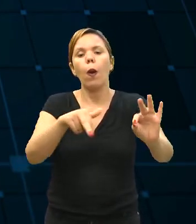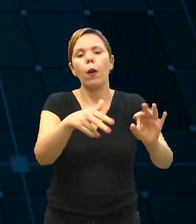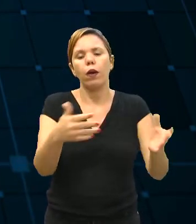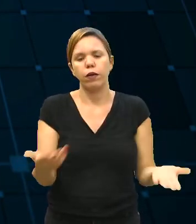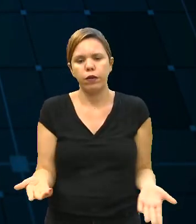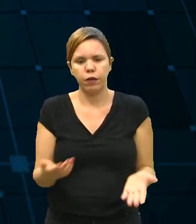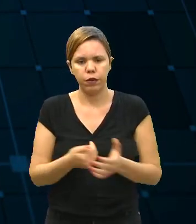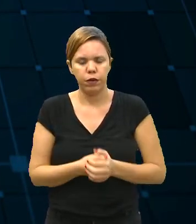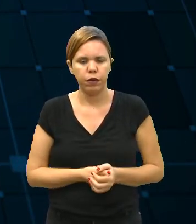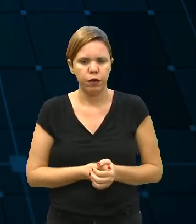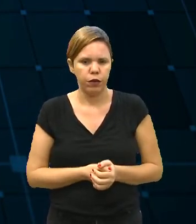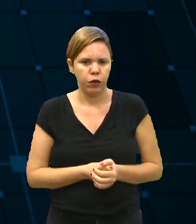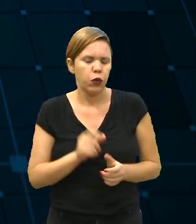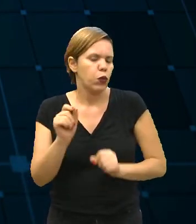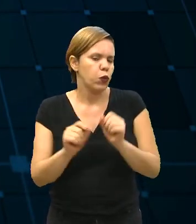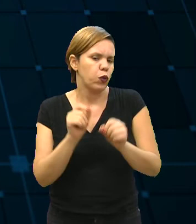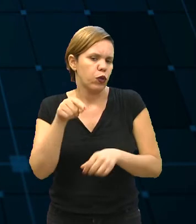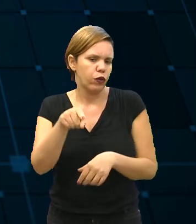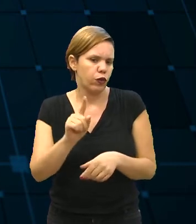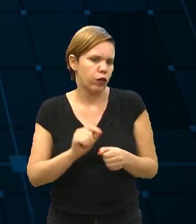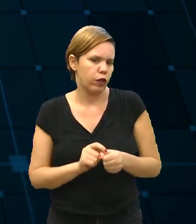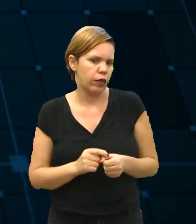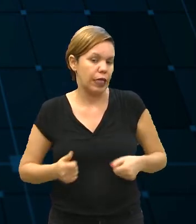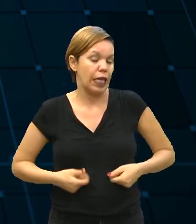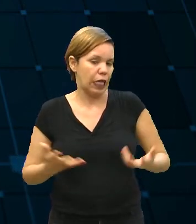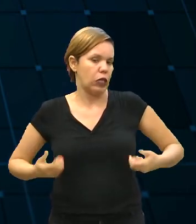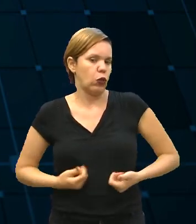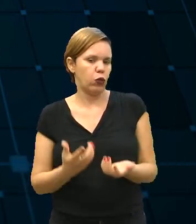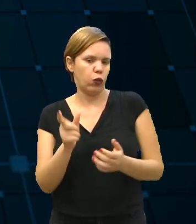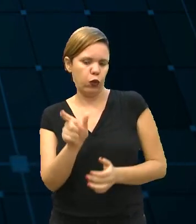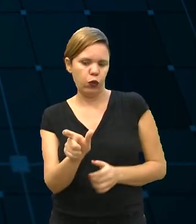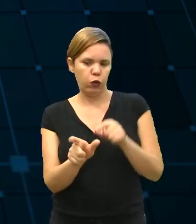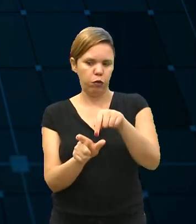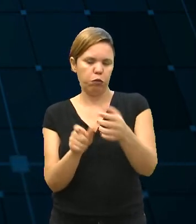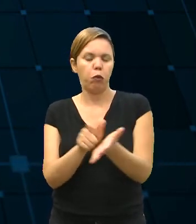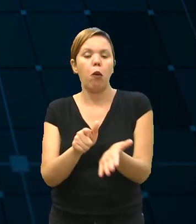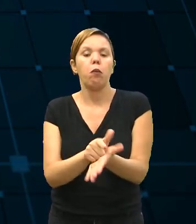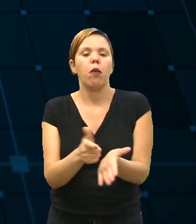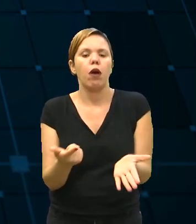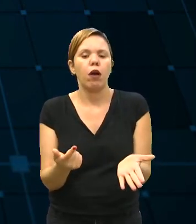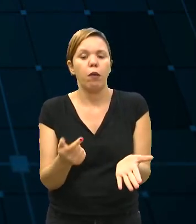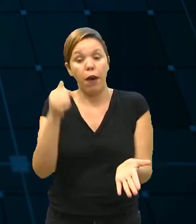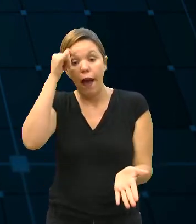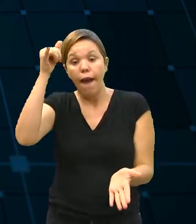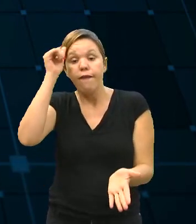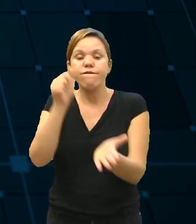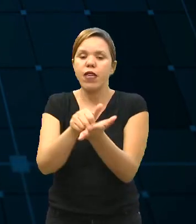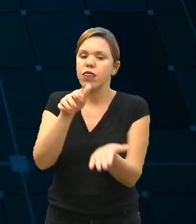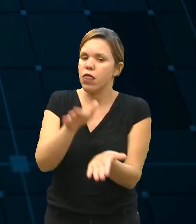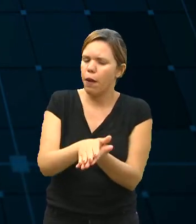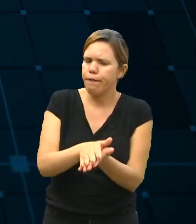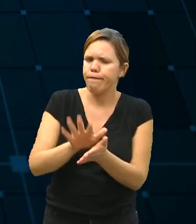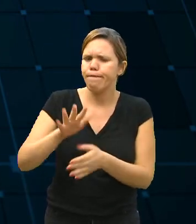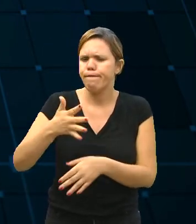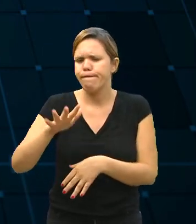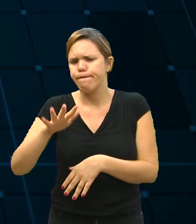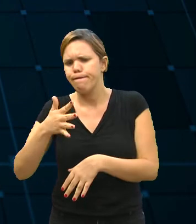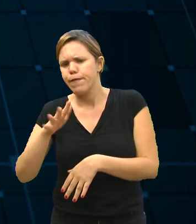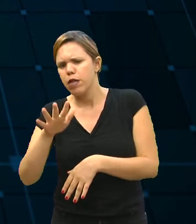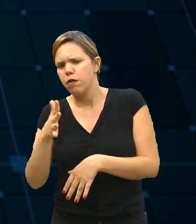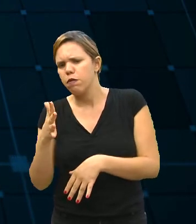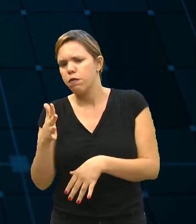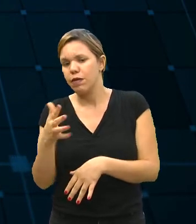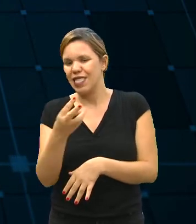a distância que você está percorrendo e o que você gastou com esse ticket, né? Para evitar essa multa, que essa multa